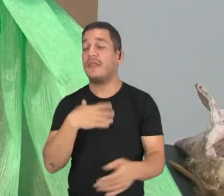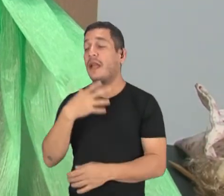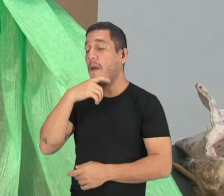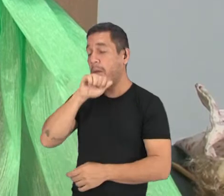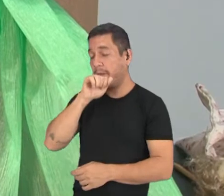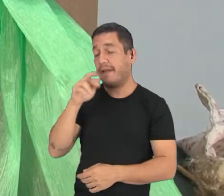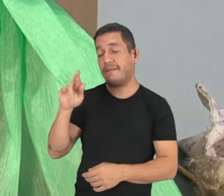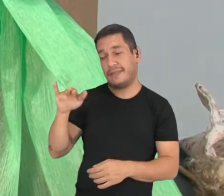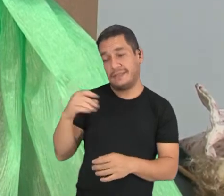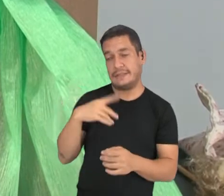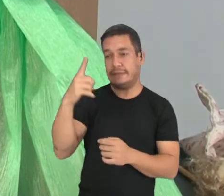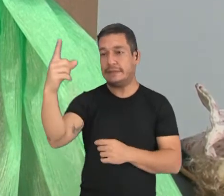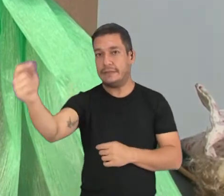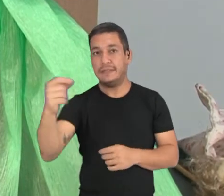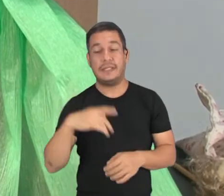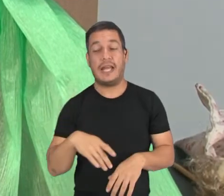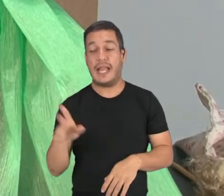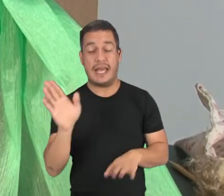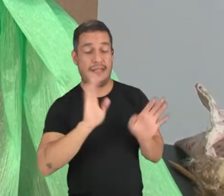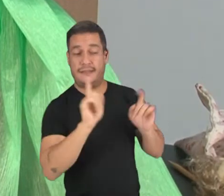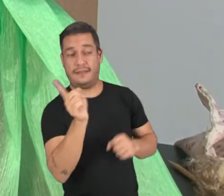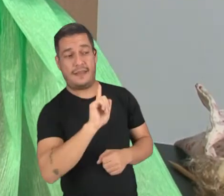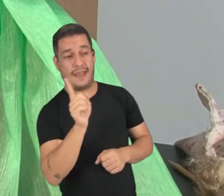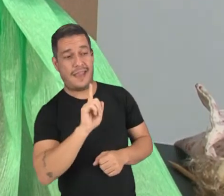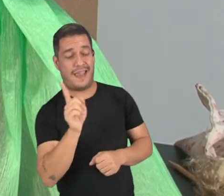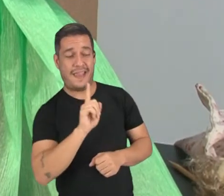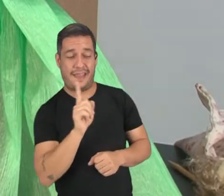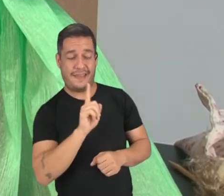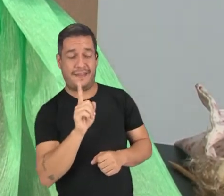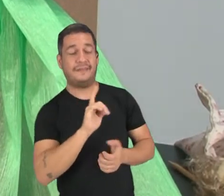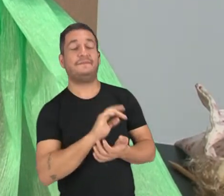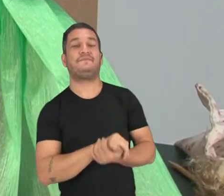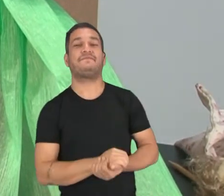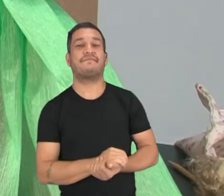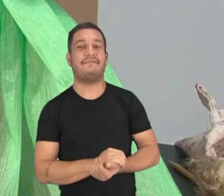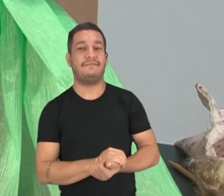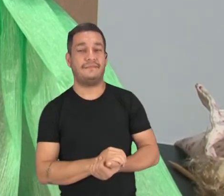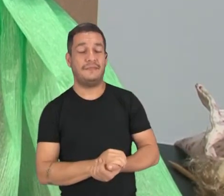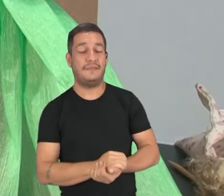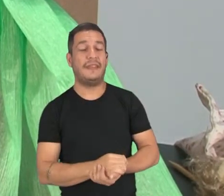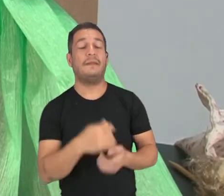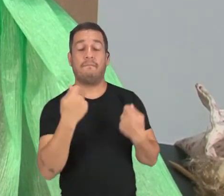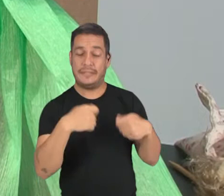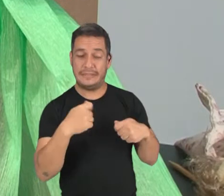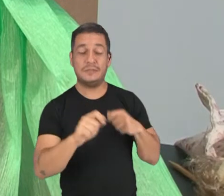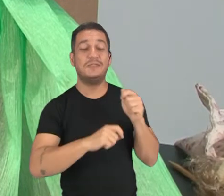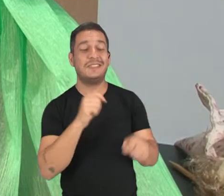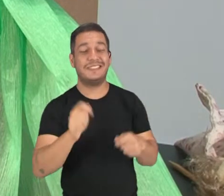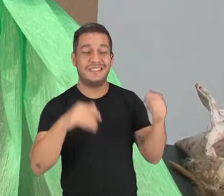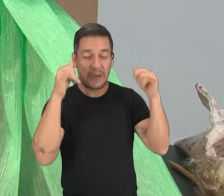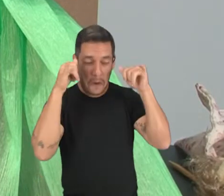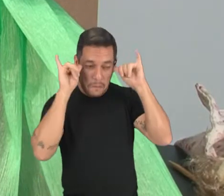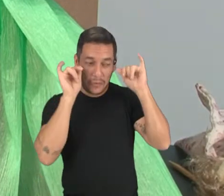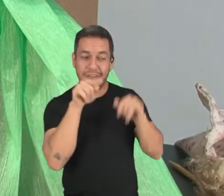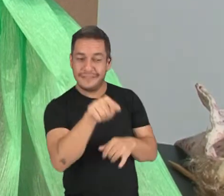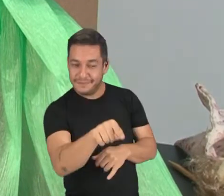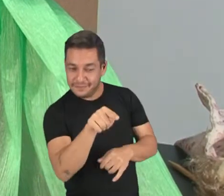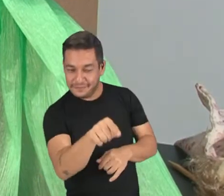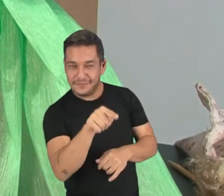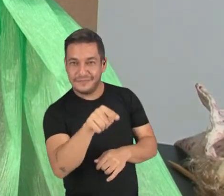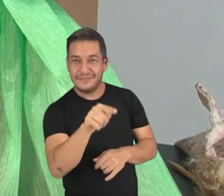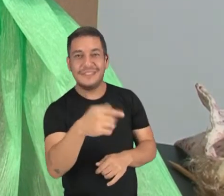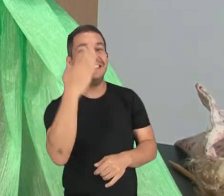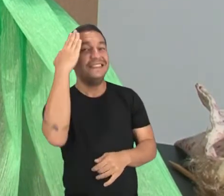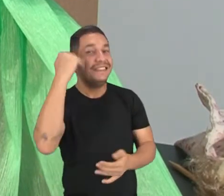Francisco já ia sair da Catirina. Não, pai Francisco, tem que ser o boi aquele ali, que